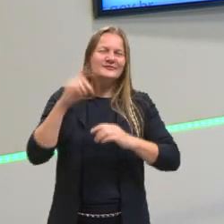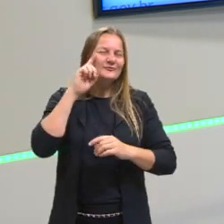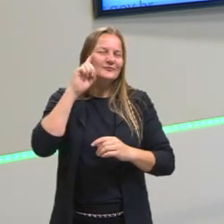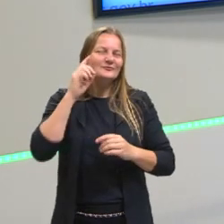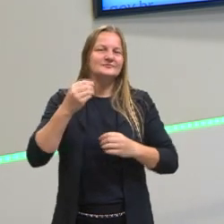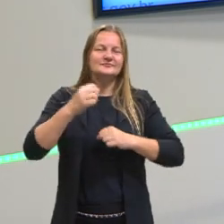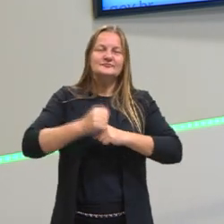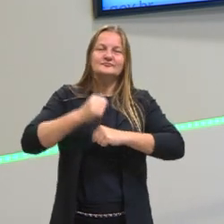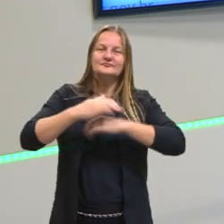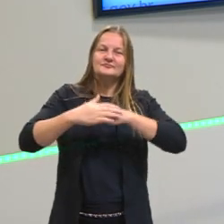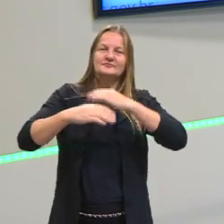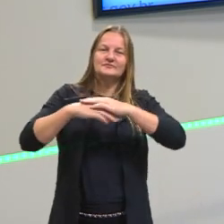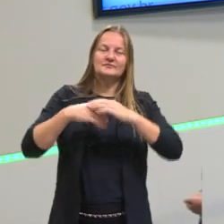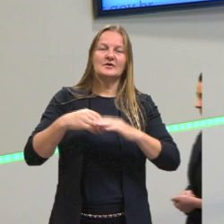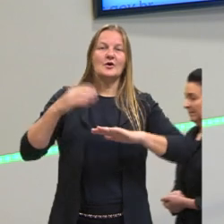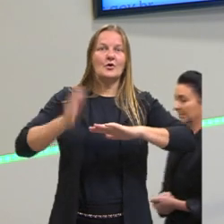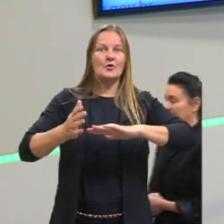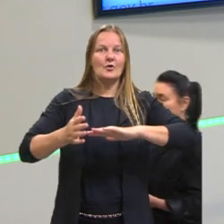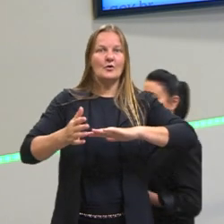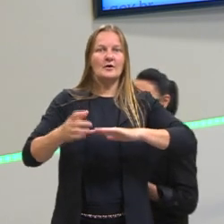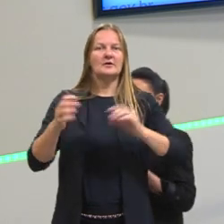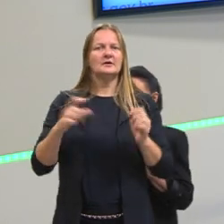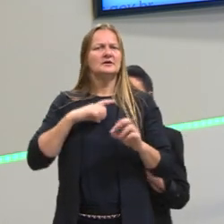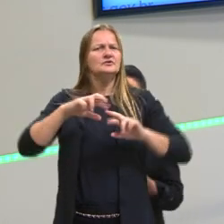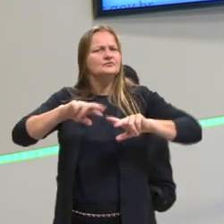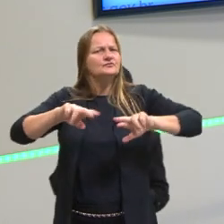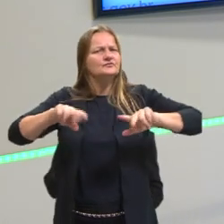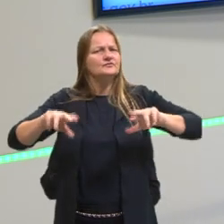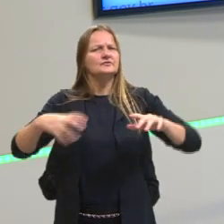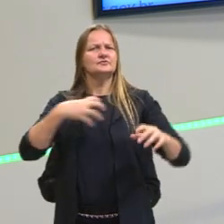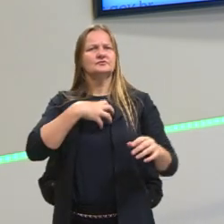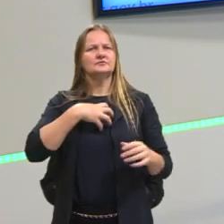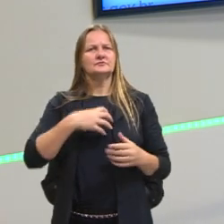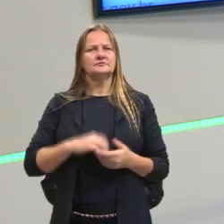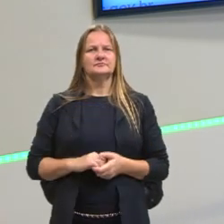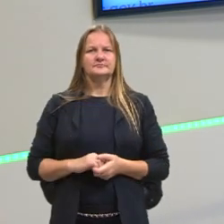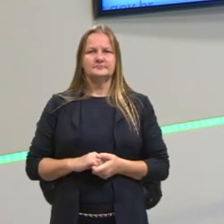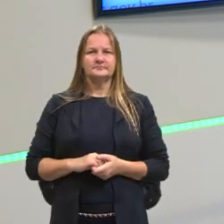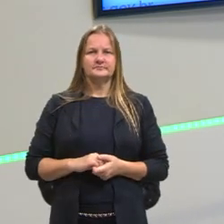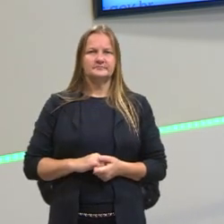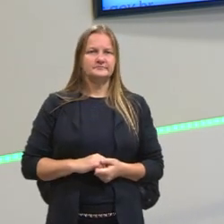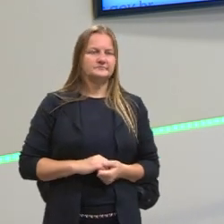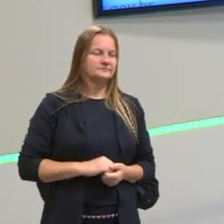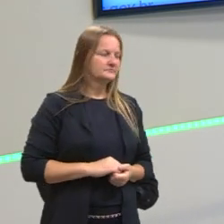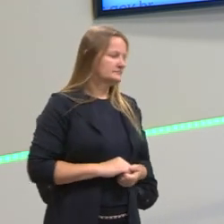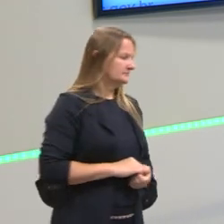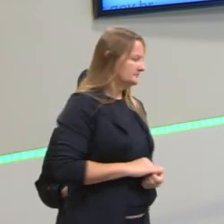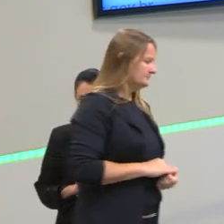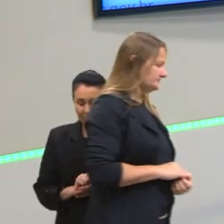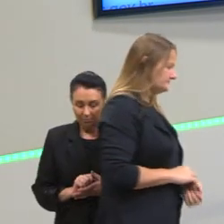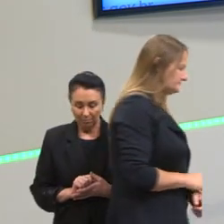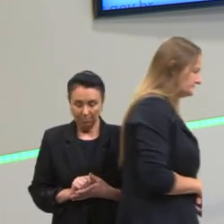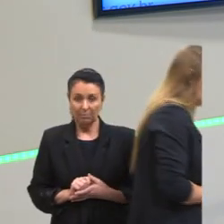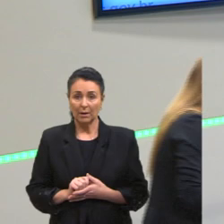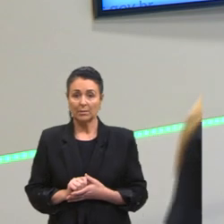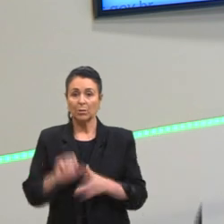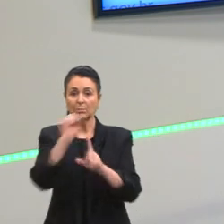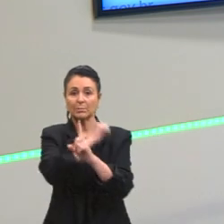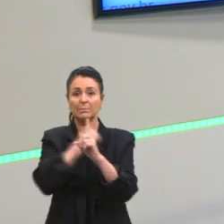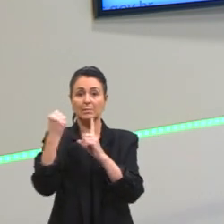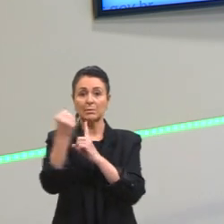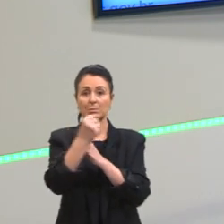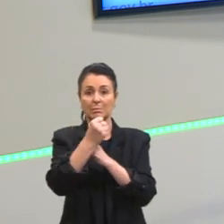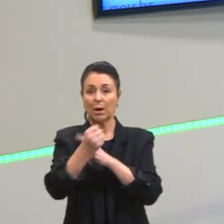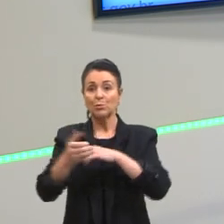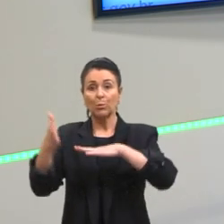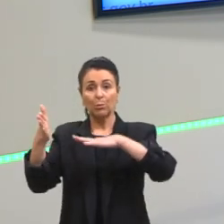Então, nas sociedades contemporâneas, são diversas formas, já há grupos de interação social, aí já temos toda essa questão